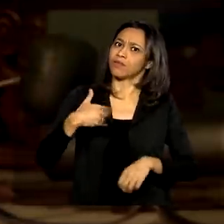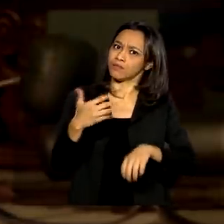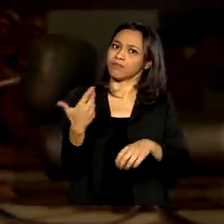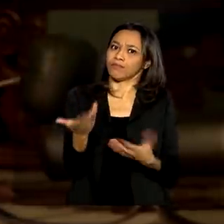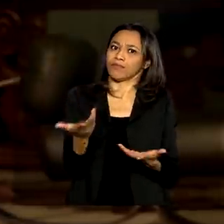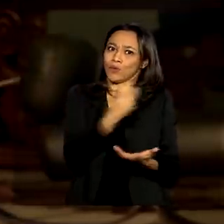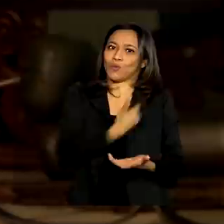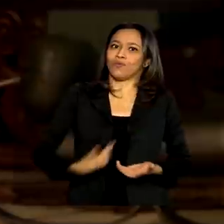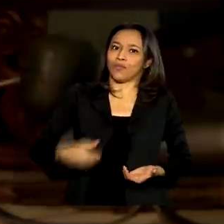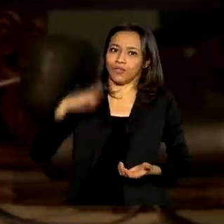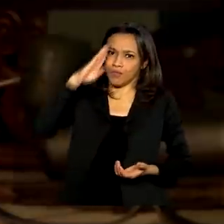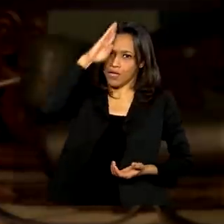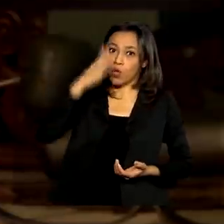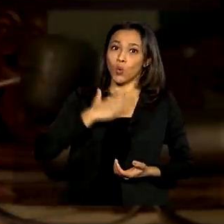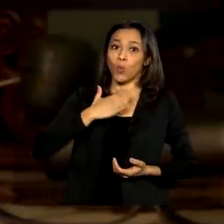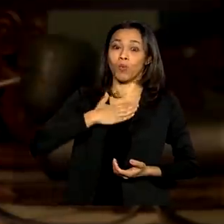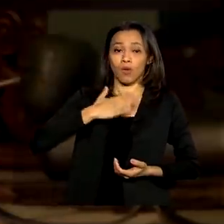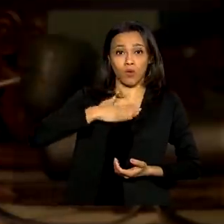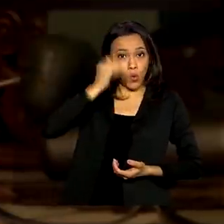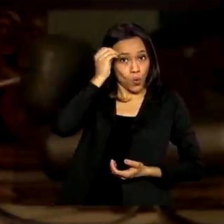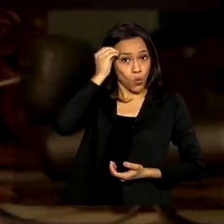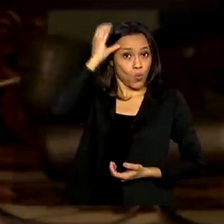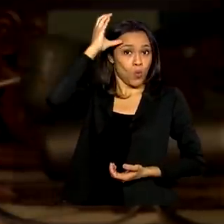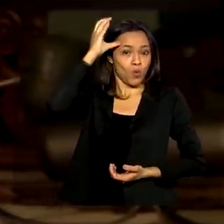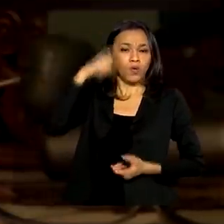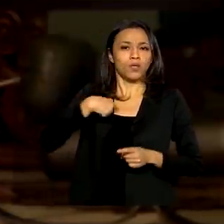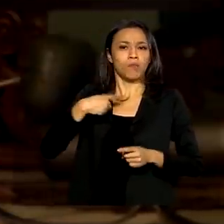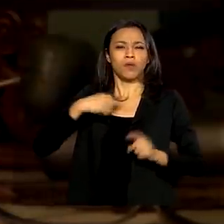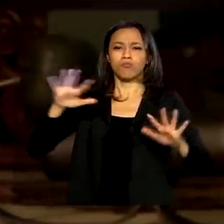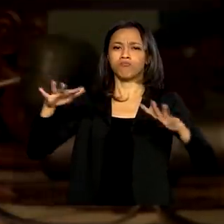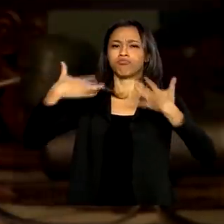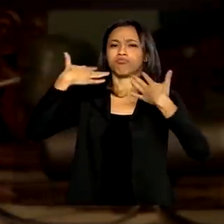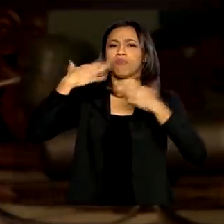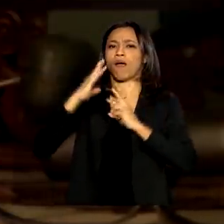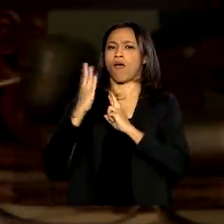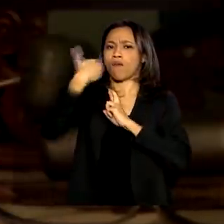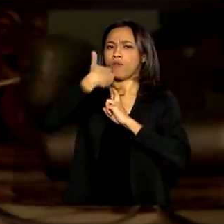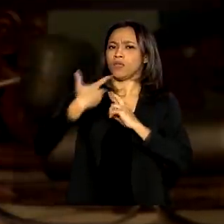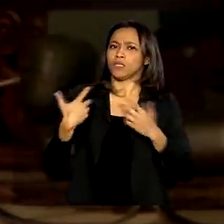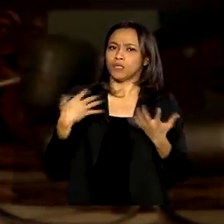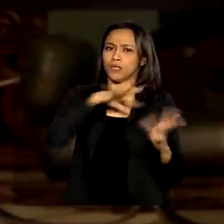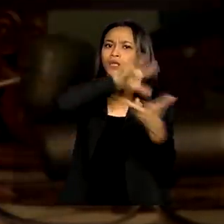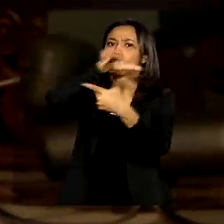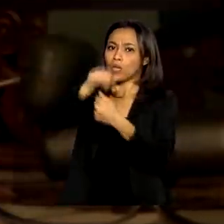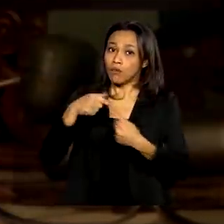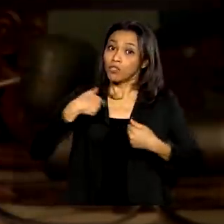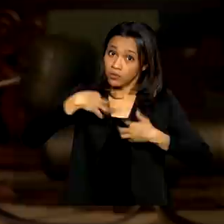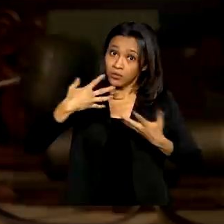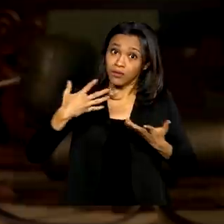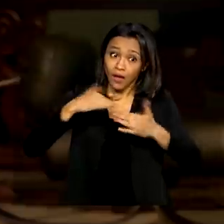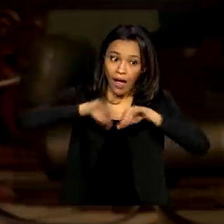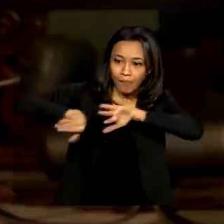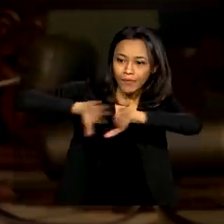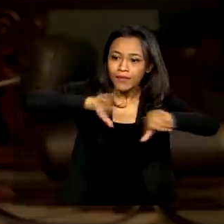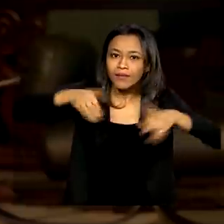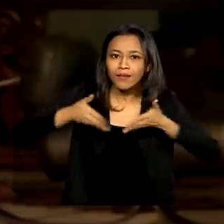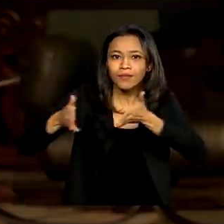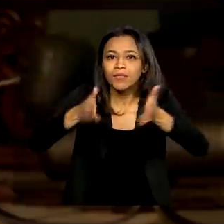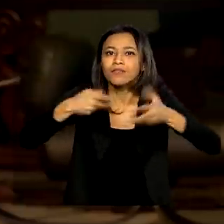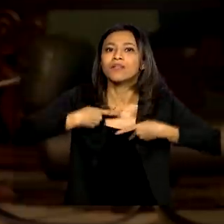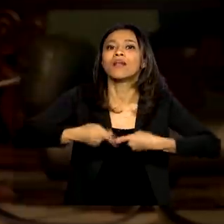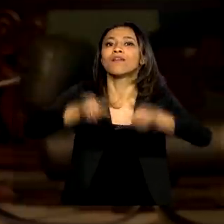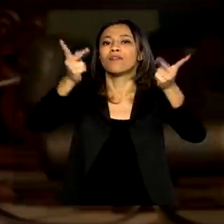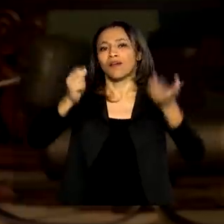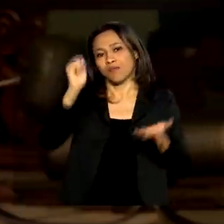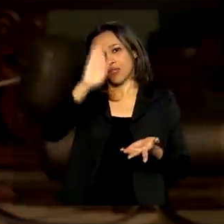esse meu conhecimento e reconhecimento internacional para abrir esses caminhos e levar o Brasil junto comigo, junto com a minha imagem